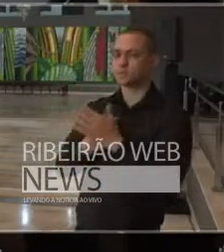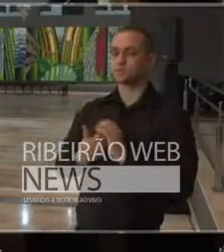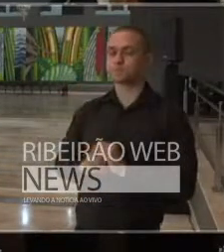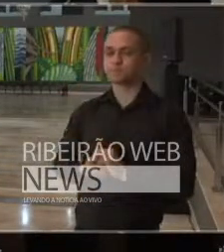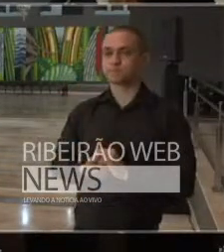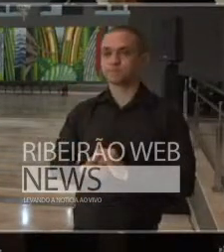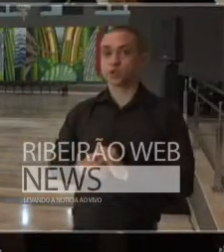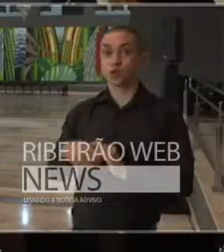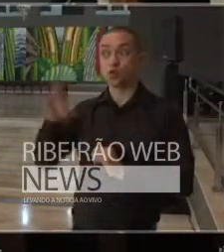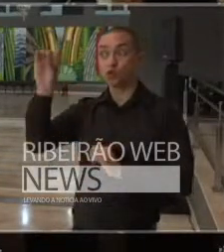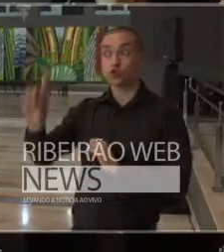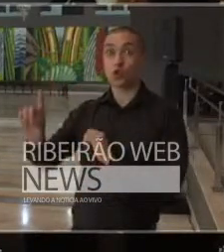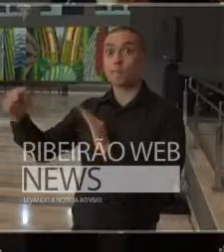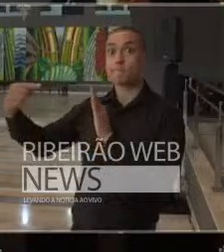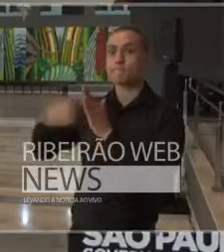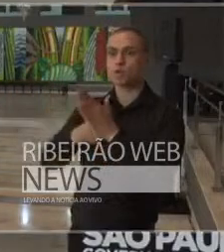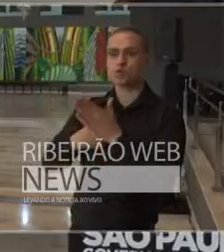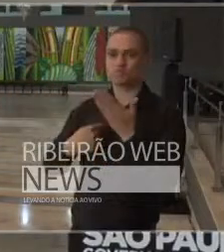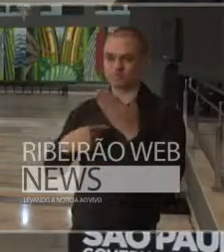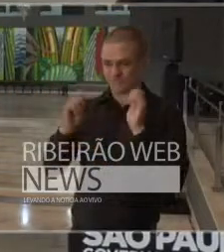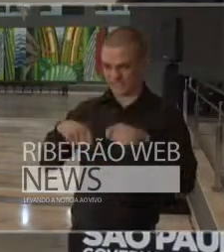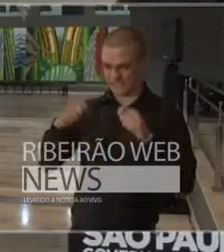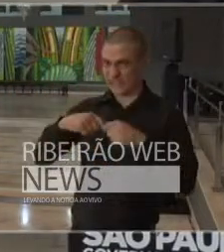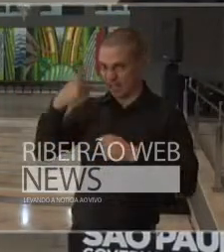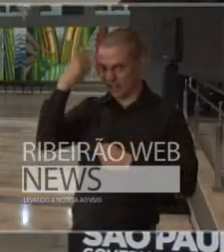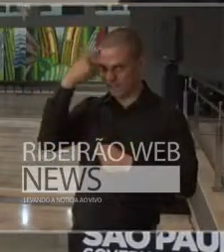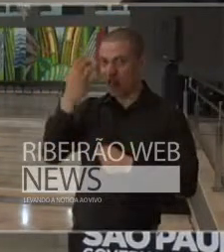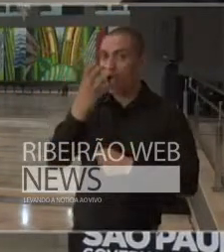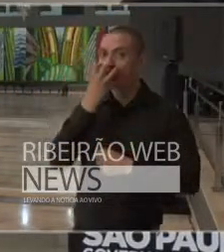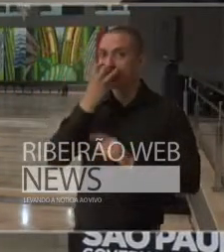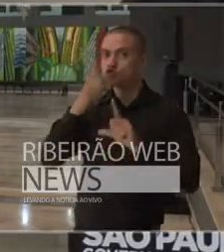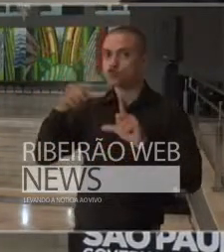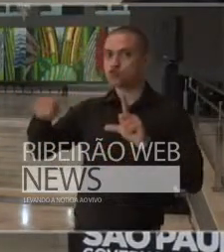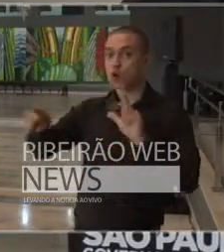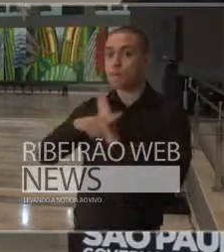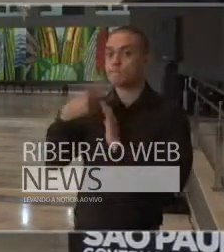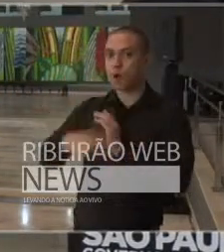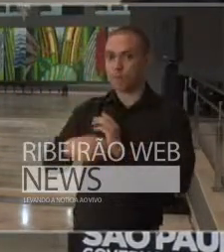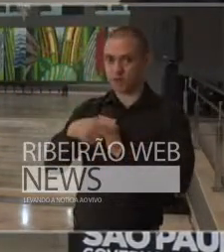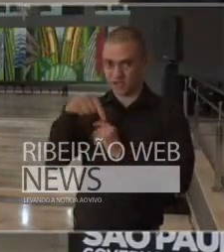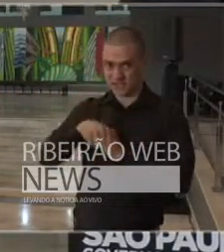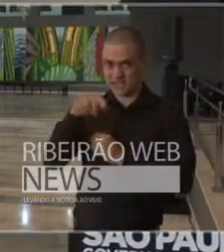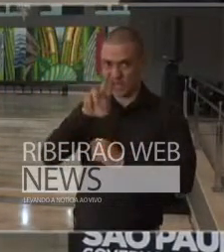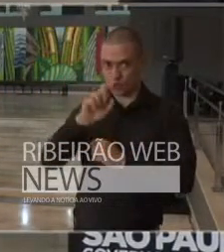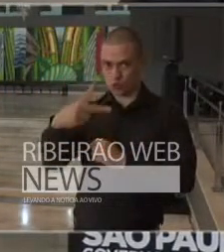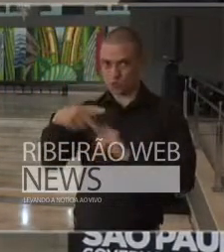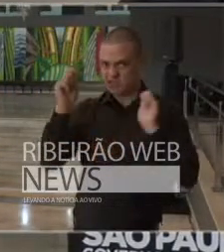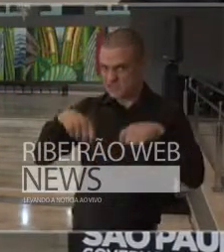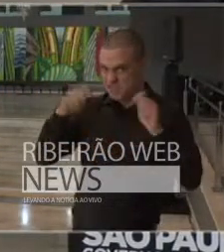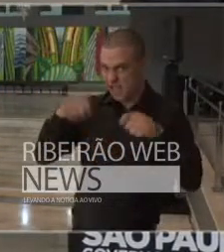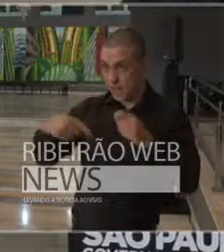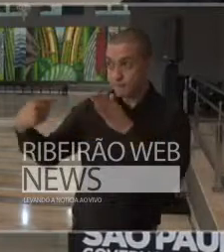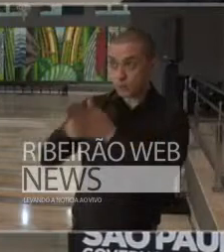sobre a possibilidade de desenvolver um respirador na Universidade de São Paulo.